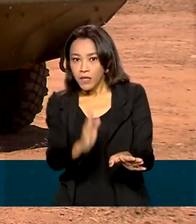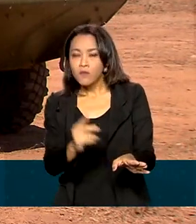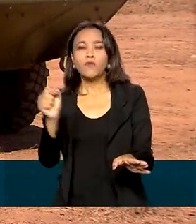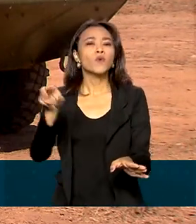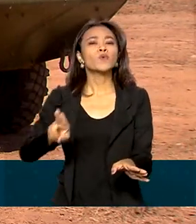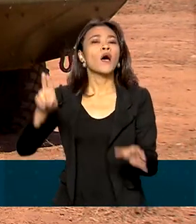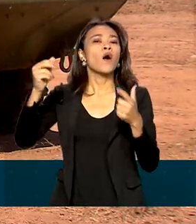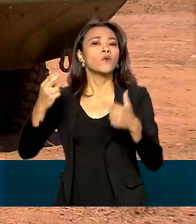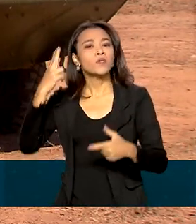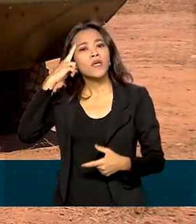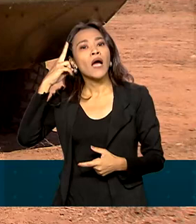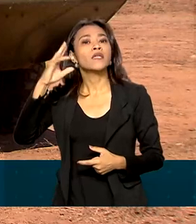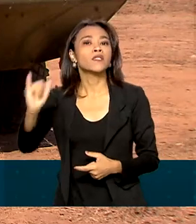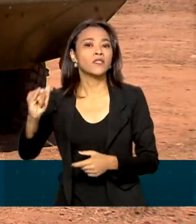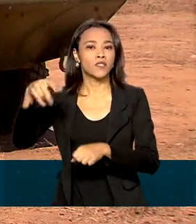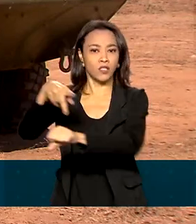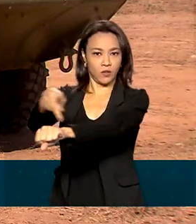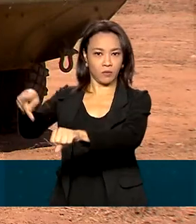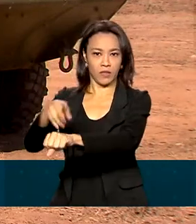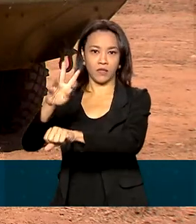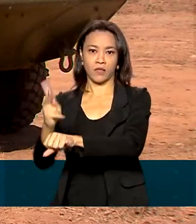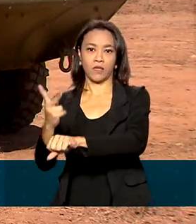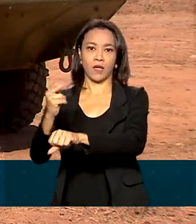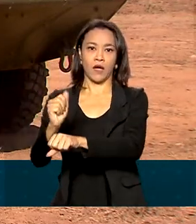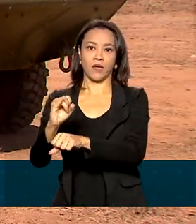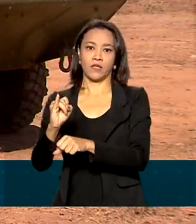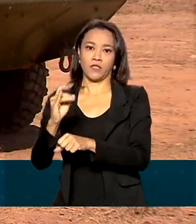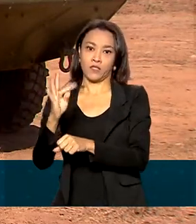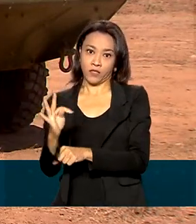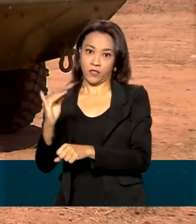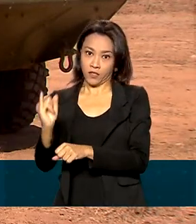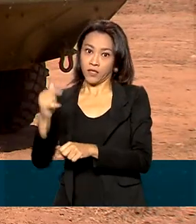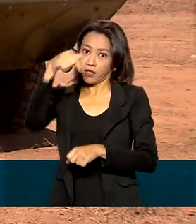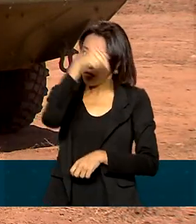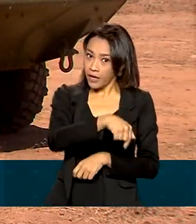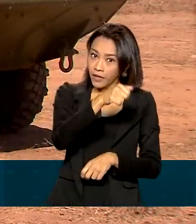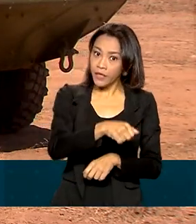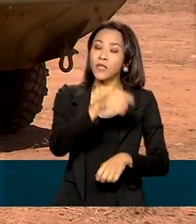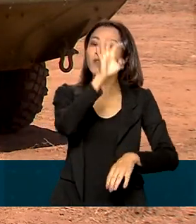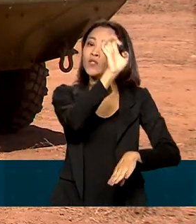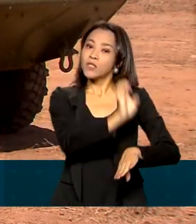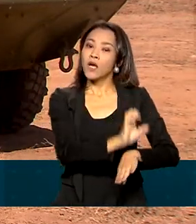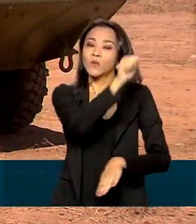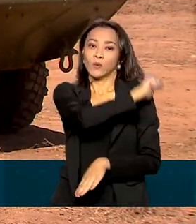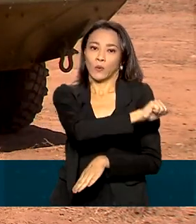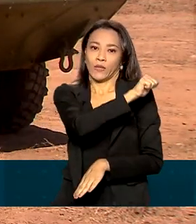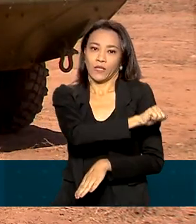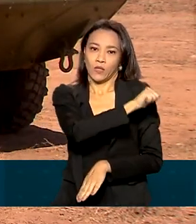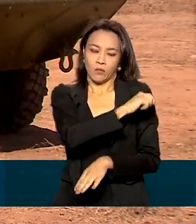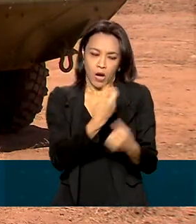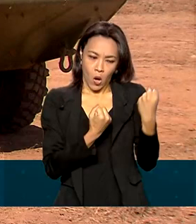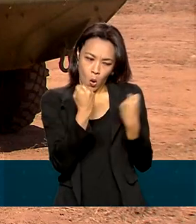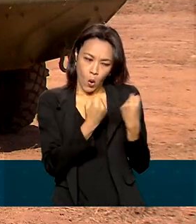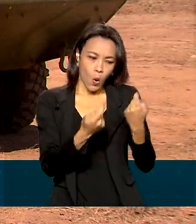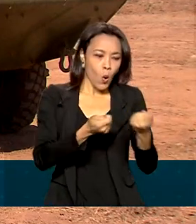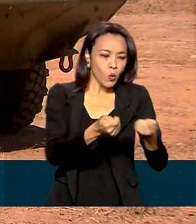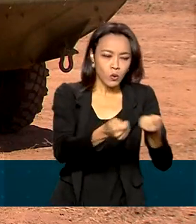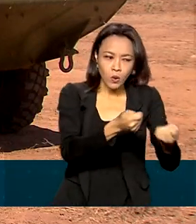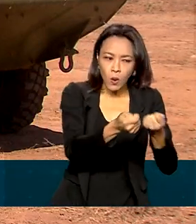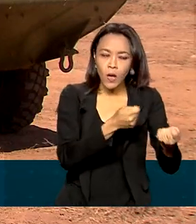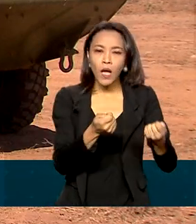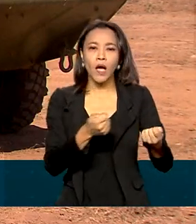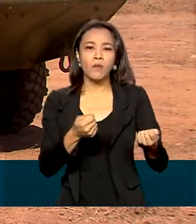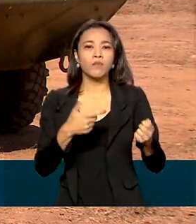usado no Haiti, na missão da ONU de pacificação da região. E aqui dentro, no Rio de Janeiro, no controle e na retomada do poder